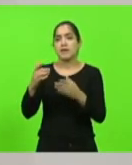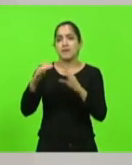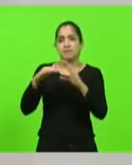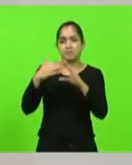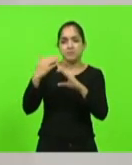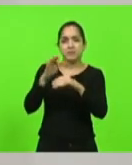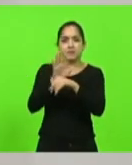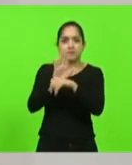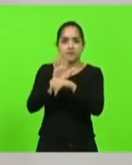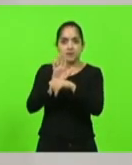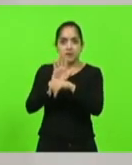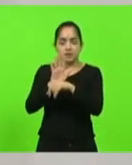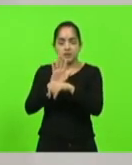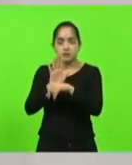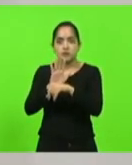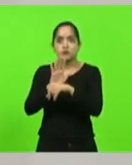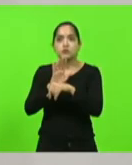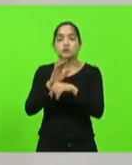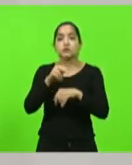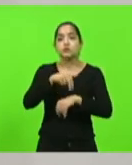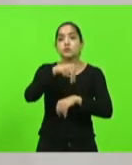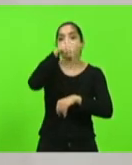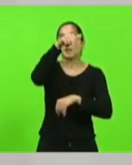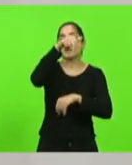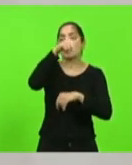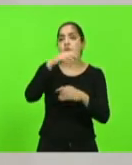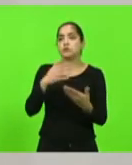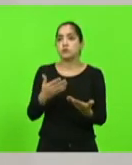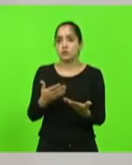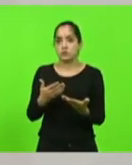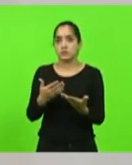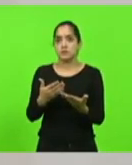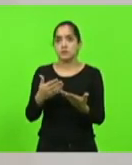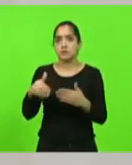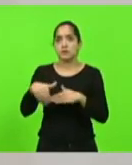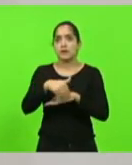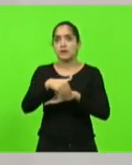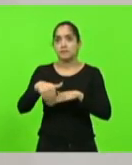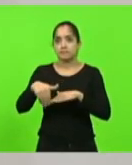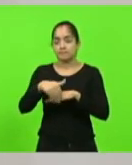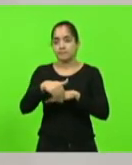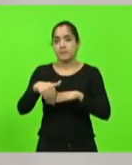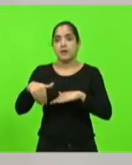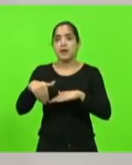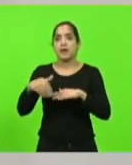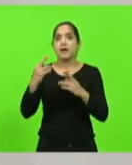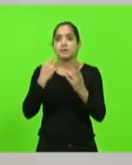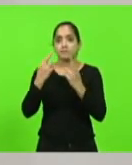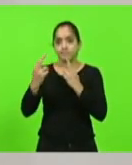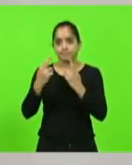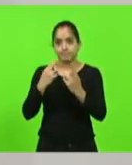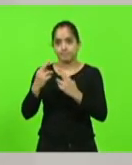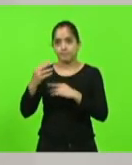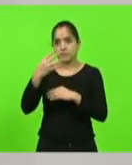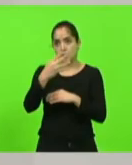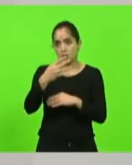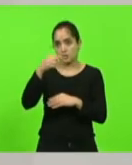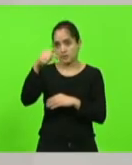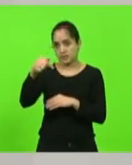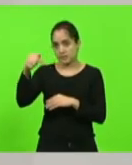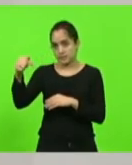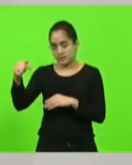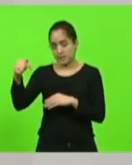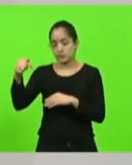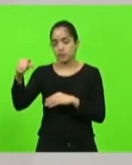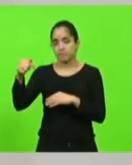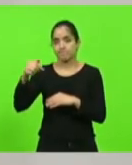comunidade do Planalto Norte em relação a 477, que é uma das nossas ardidas rodovias em termos